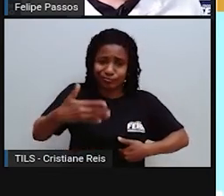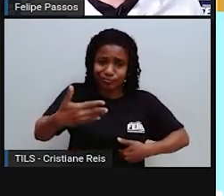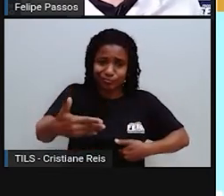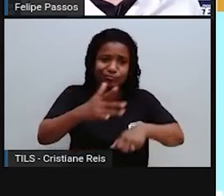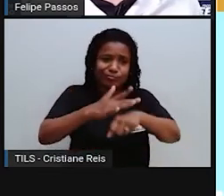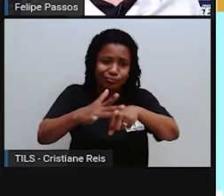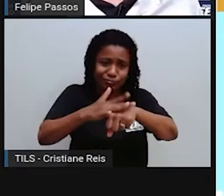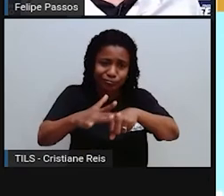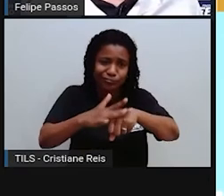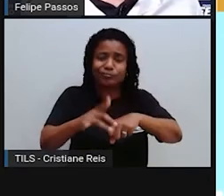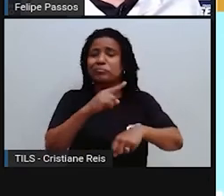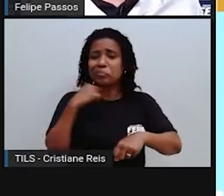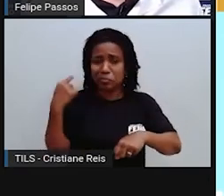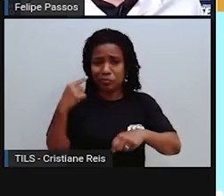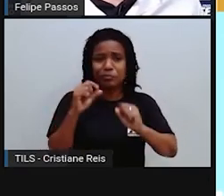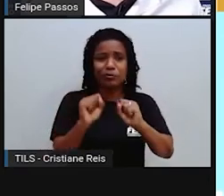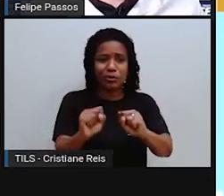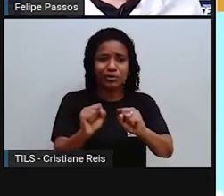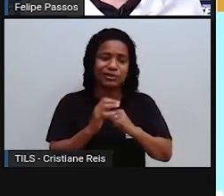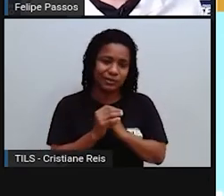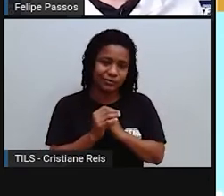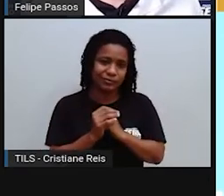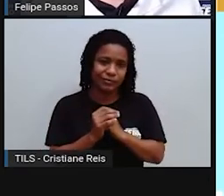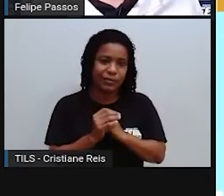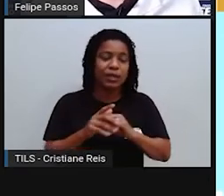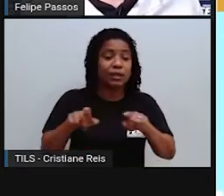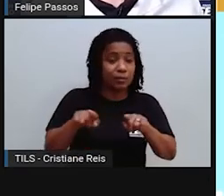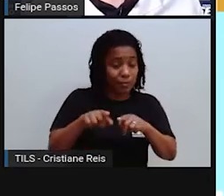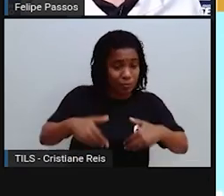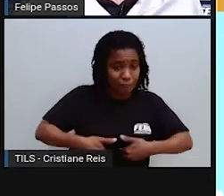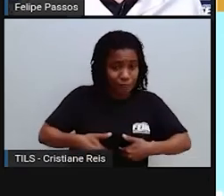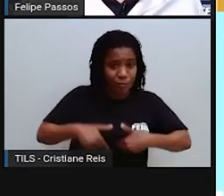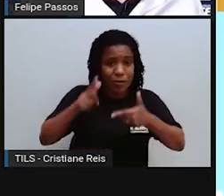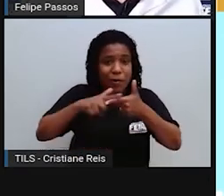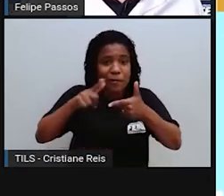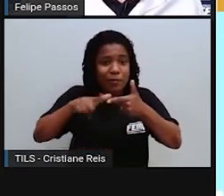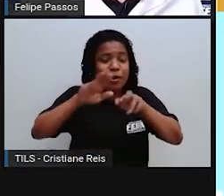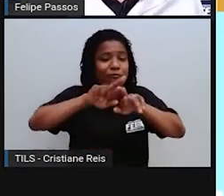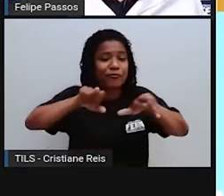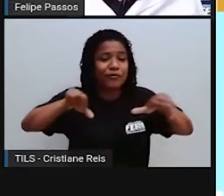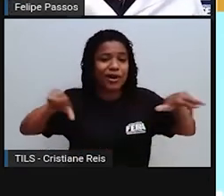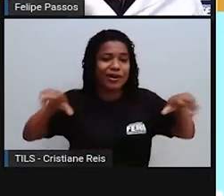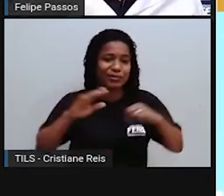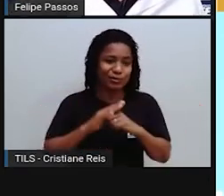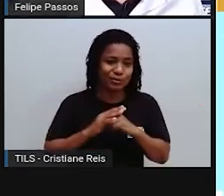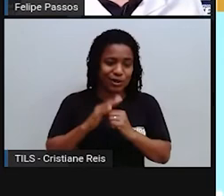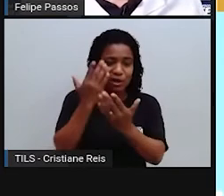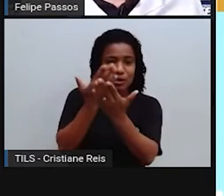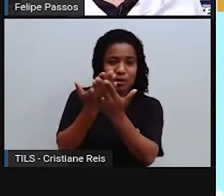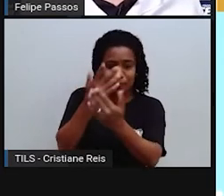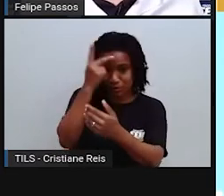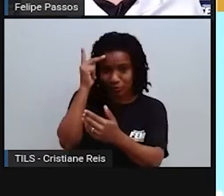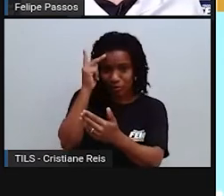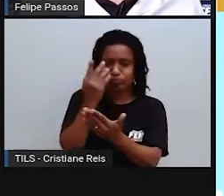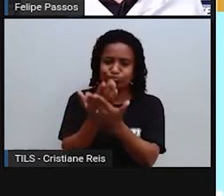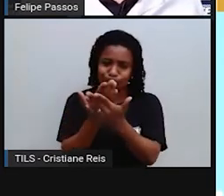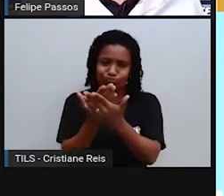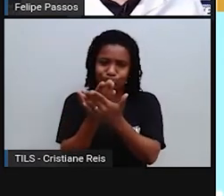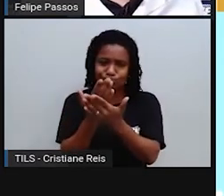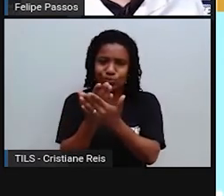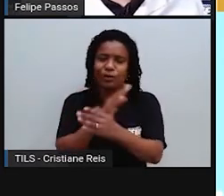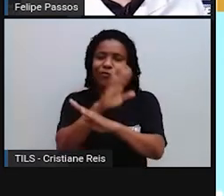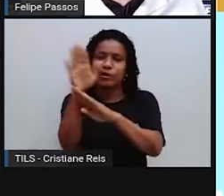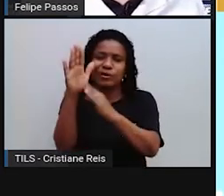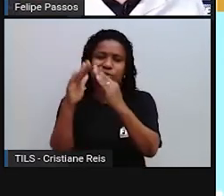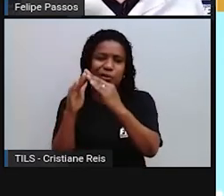exemplo, um estudante que ele está com fome e ele não vai conseguir aprender. E aí, se ele não consegue aprender, ele não vai conseguir um bom emprego. Se ele